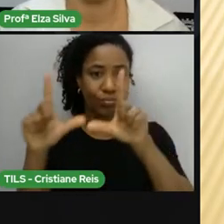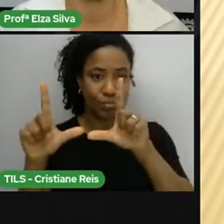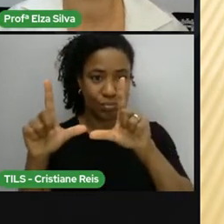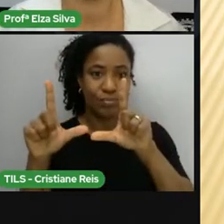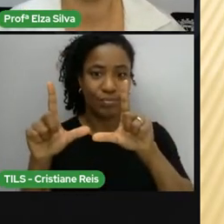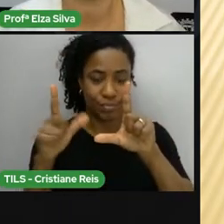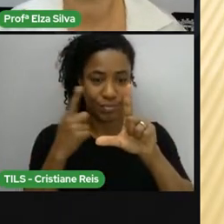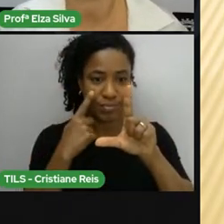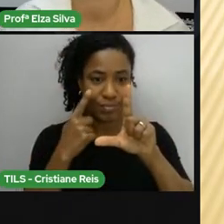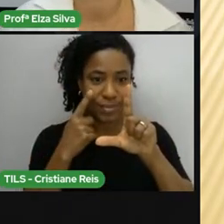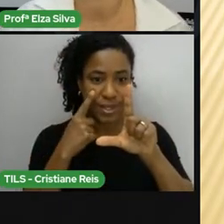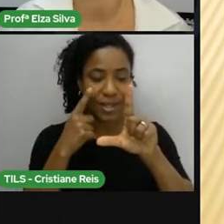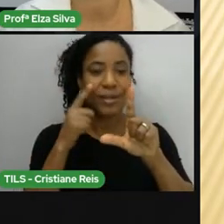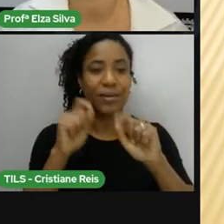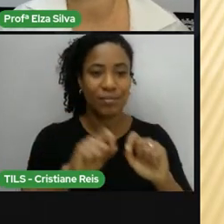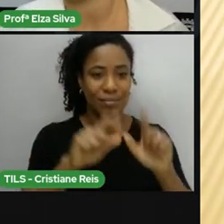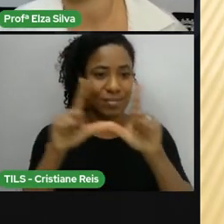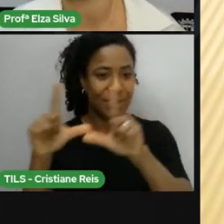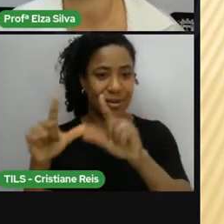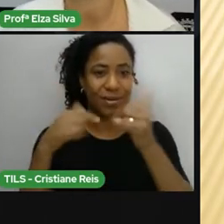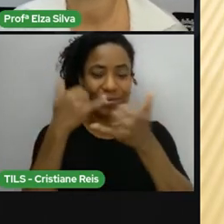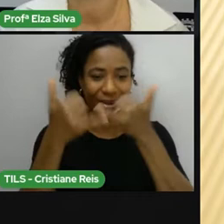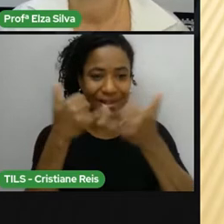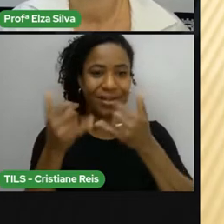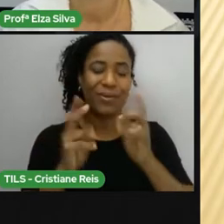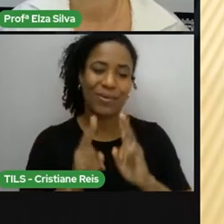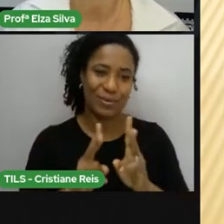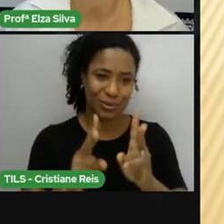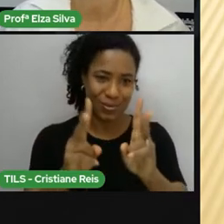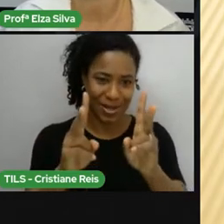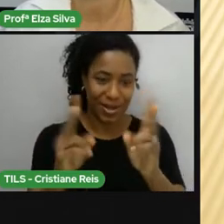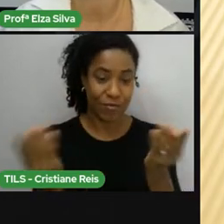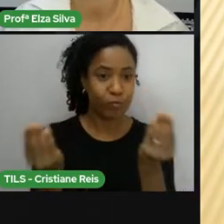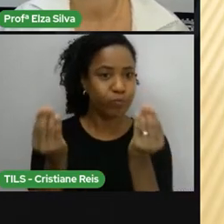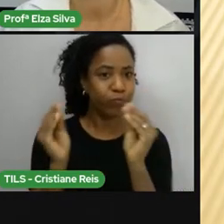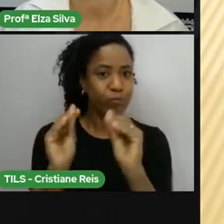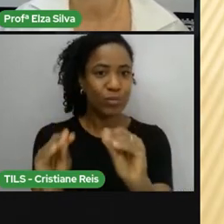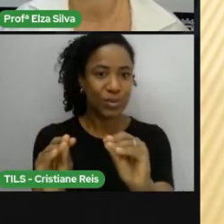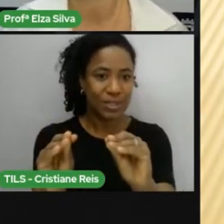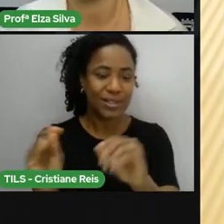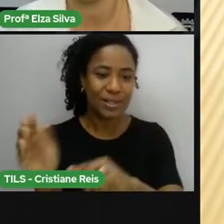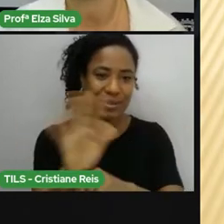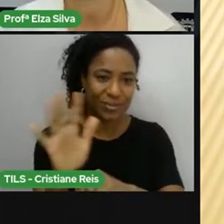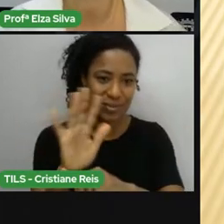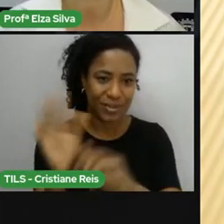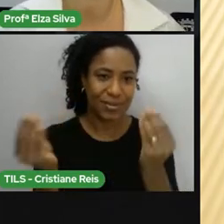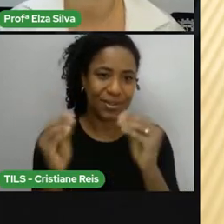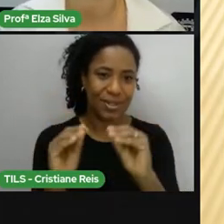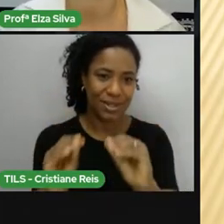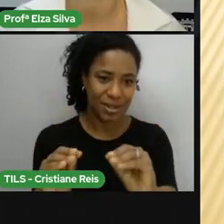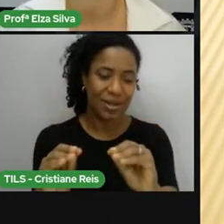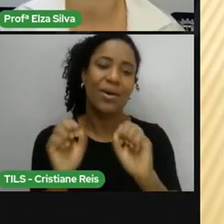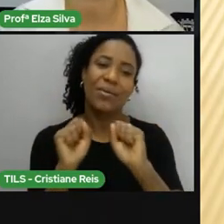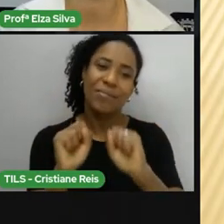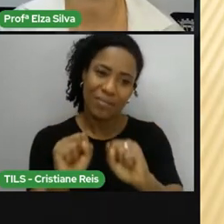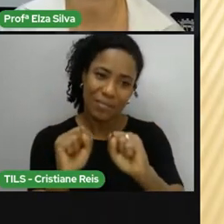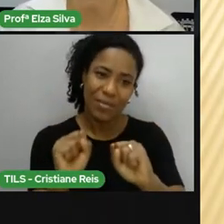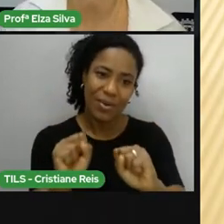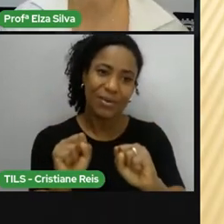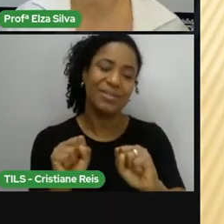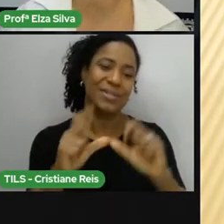Abaixo do vídeo Desta aula E vocês podem Acessar Esse jogo Por meio do link